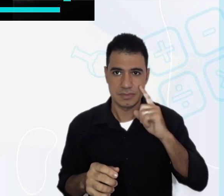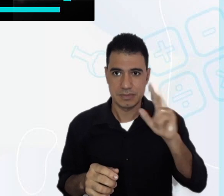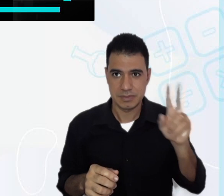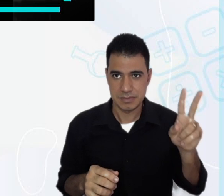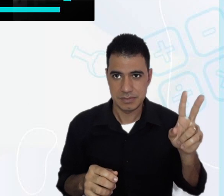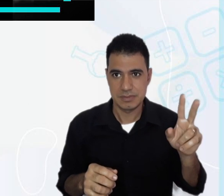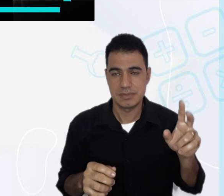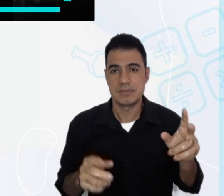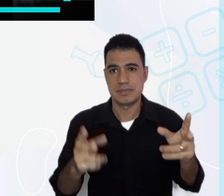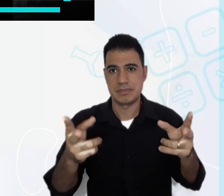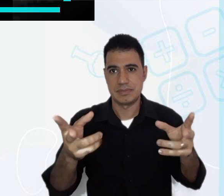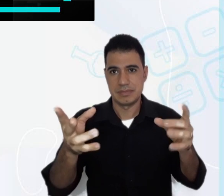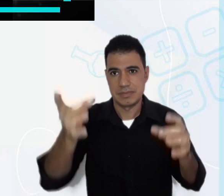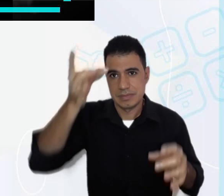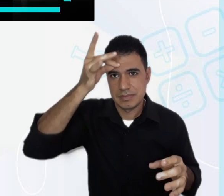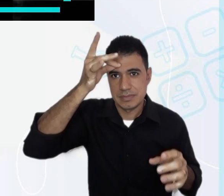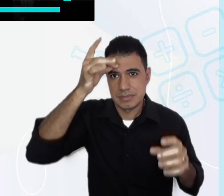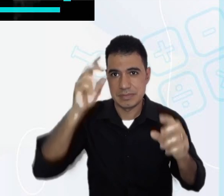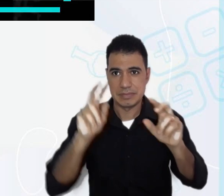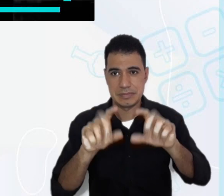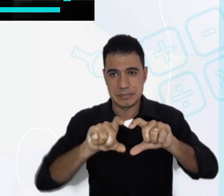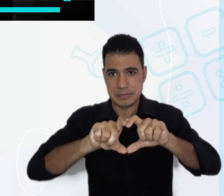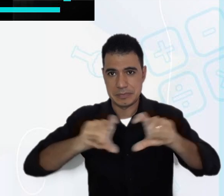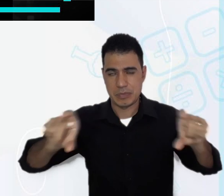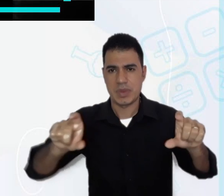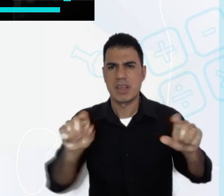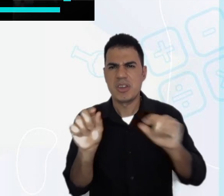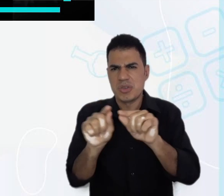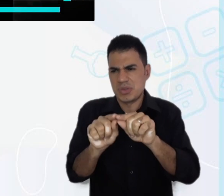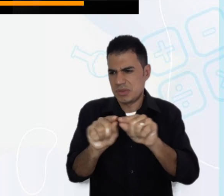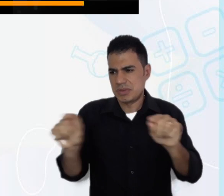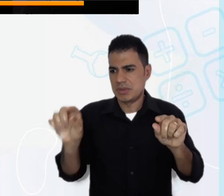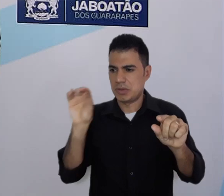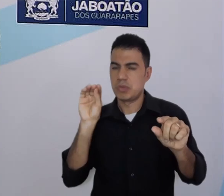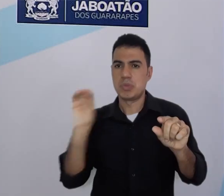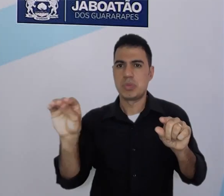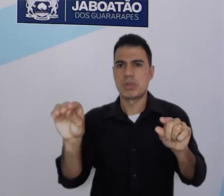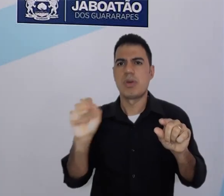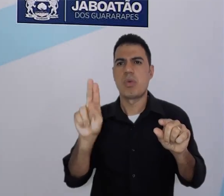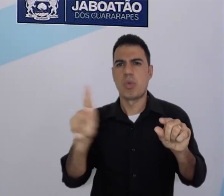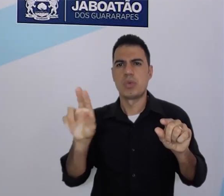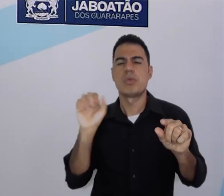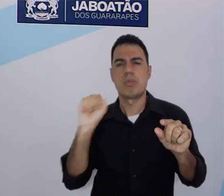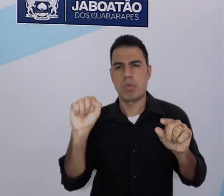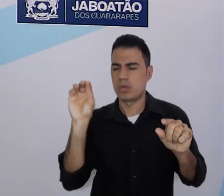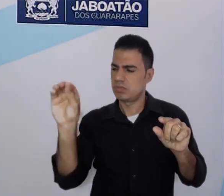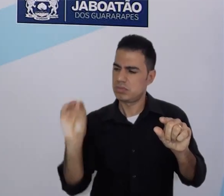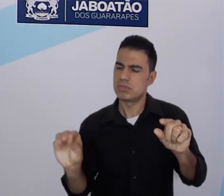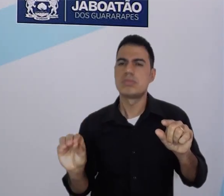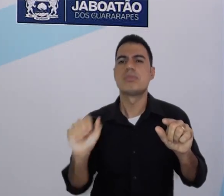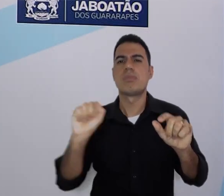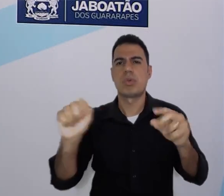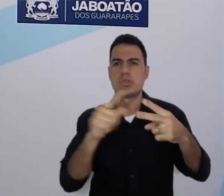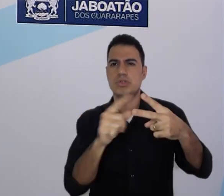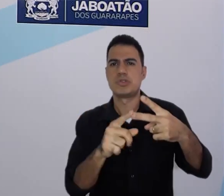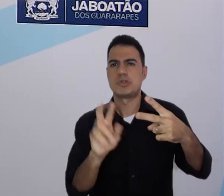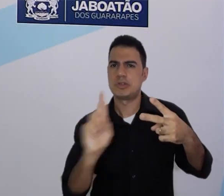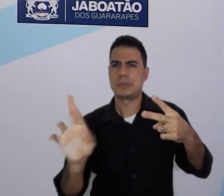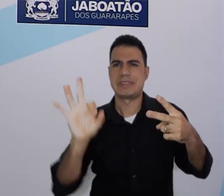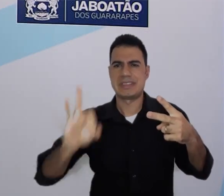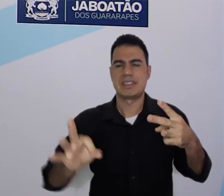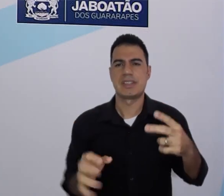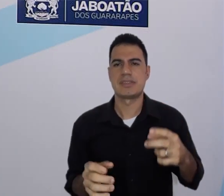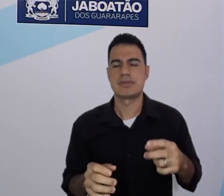I am. E nesses espaços, vocês dizem o nome de vocês. Tá bom? What's your surname?